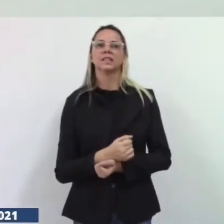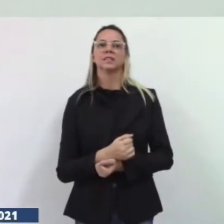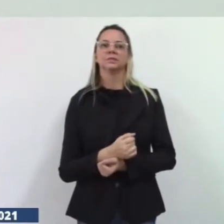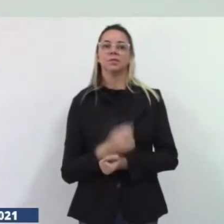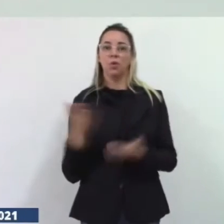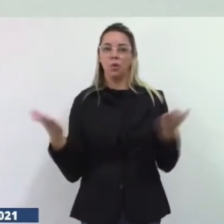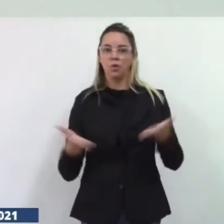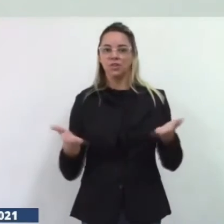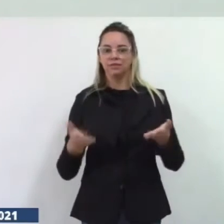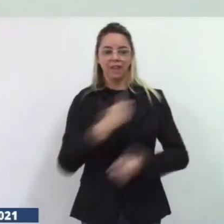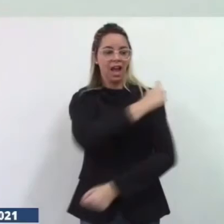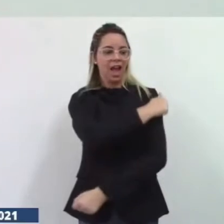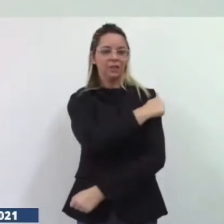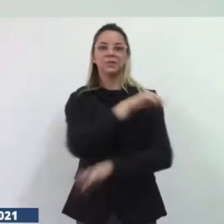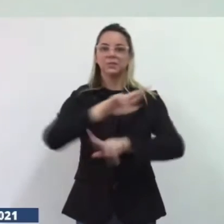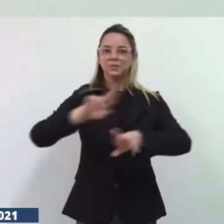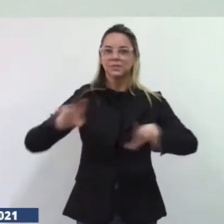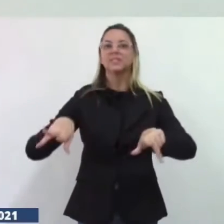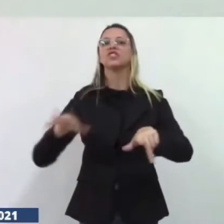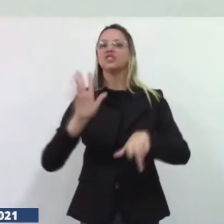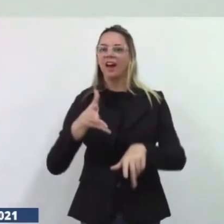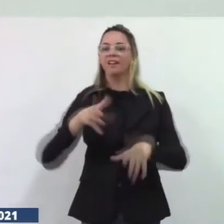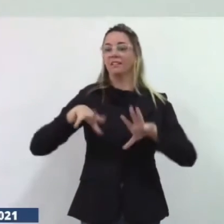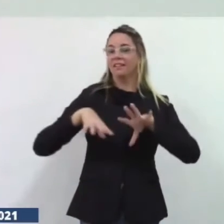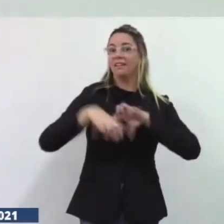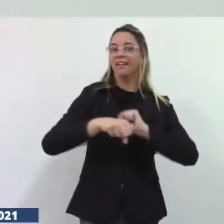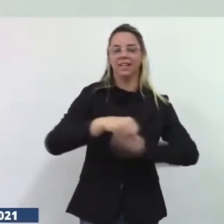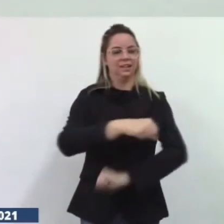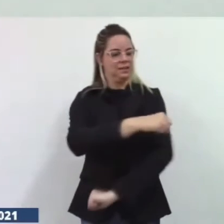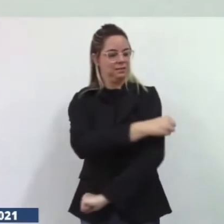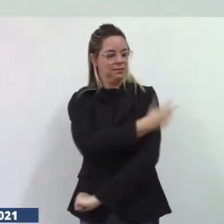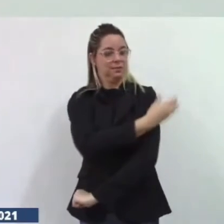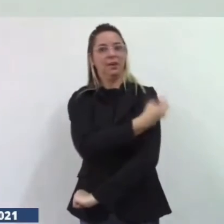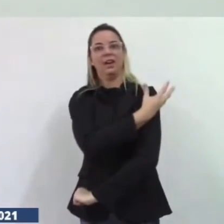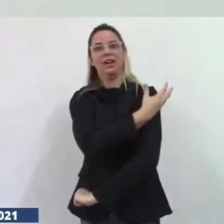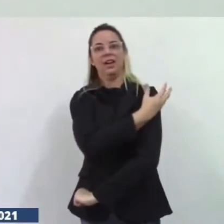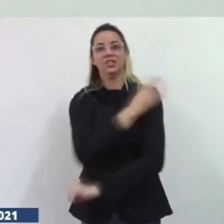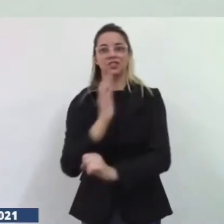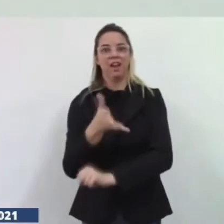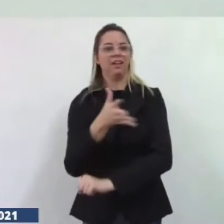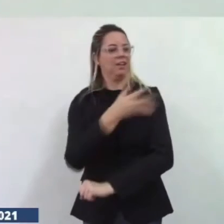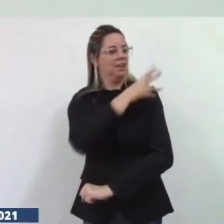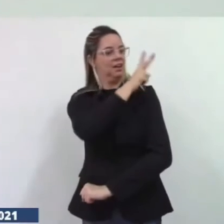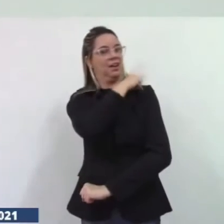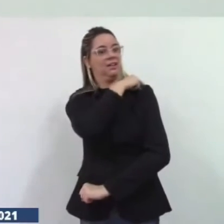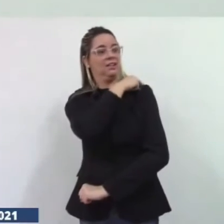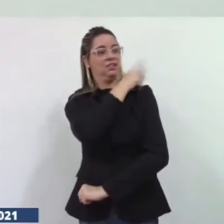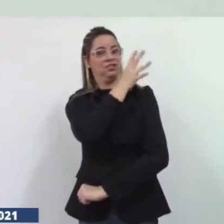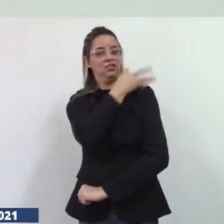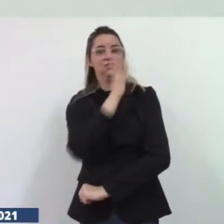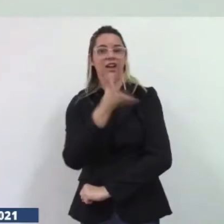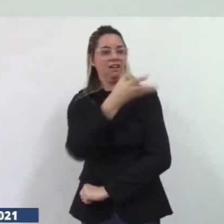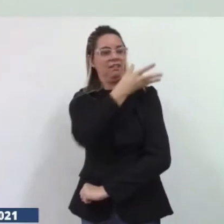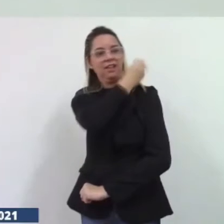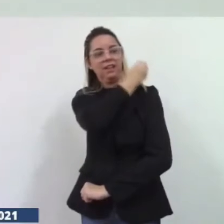alunos concluindo o ensino médio estão entrando aí na faculdade e voltando para a escola para poder ensinar para